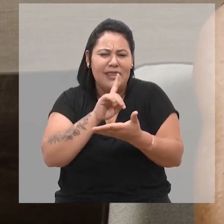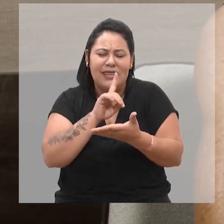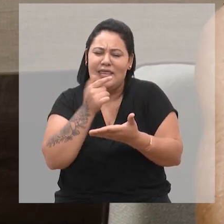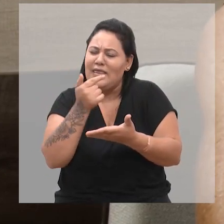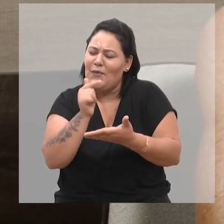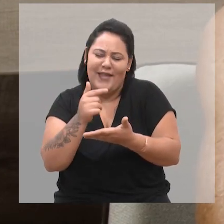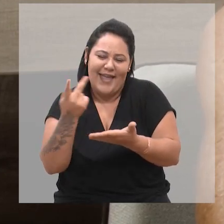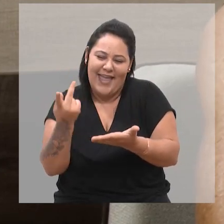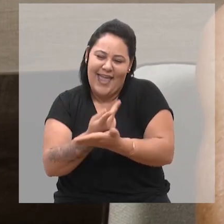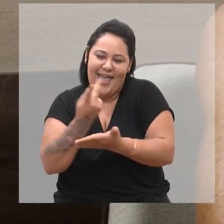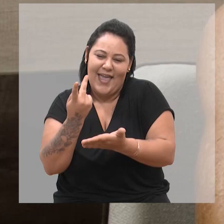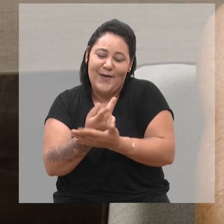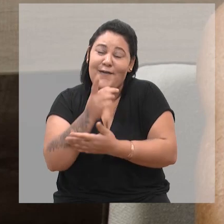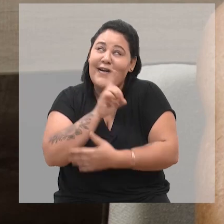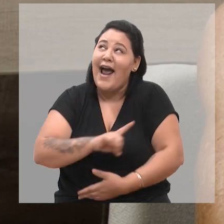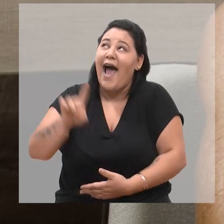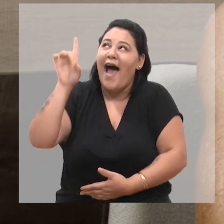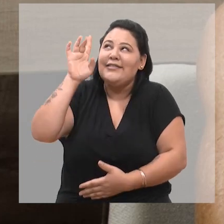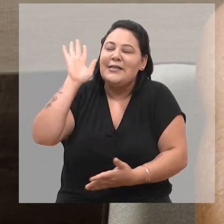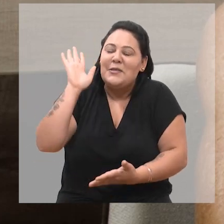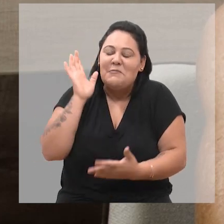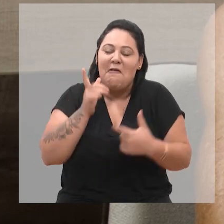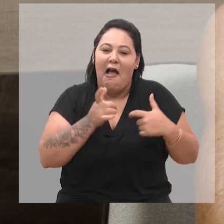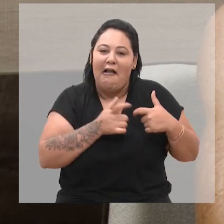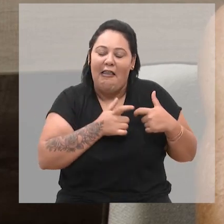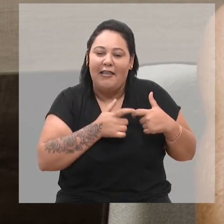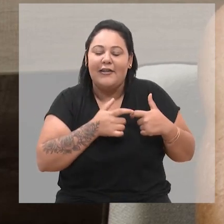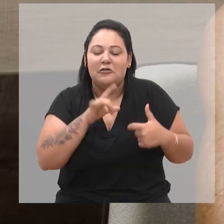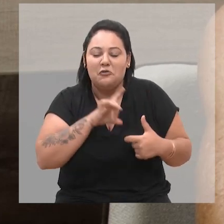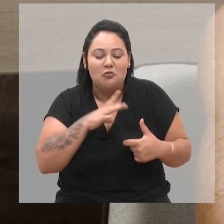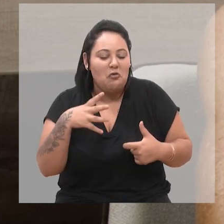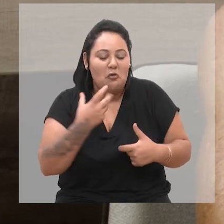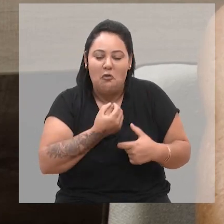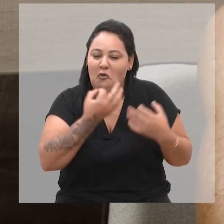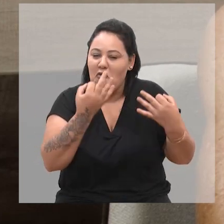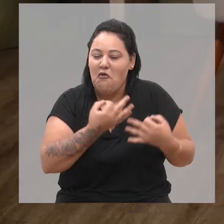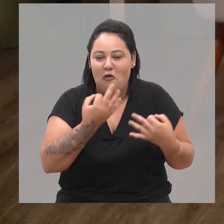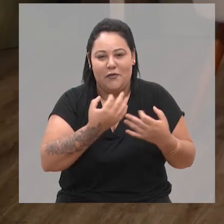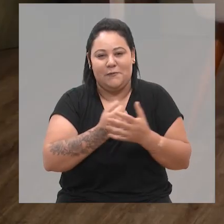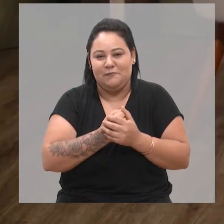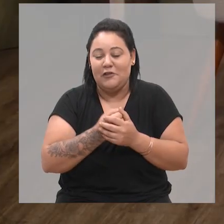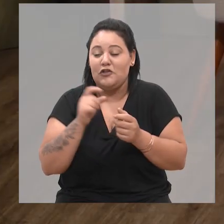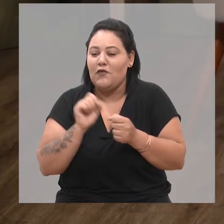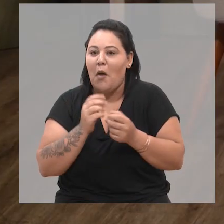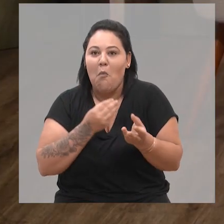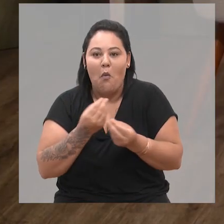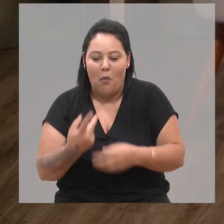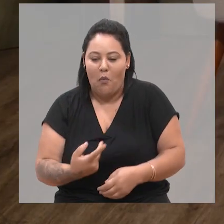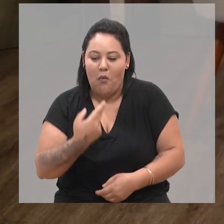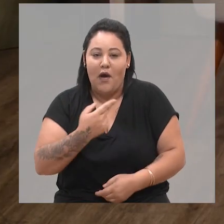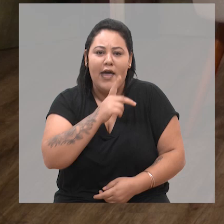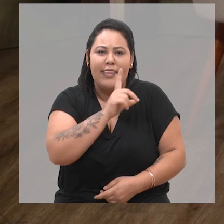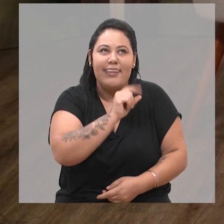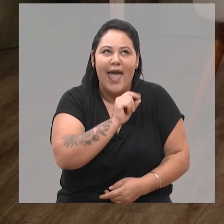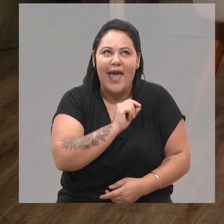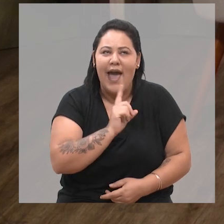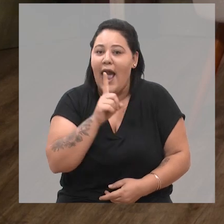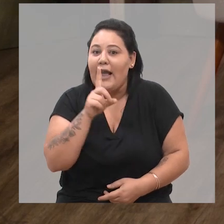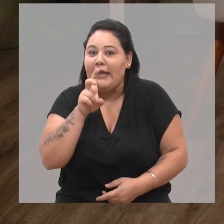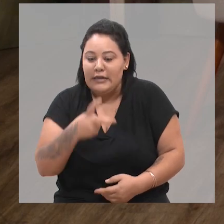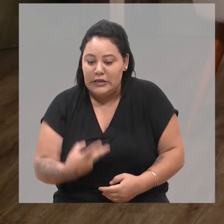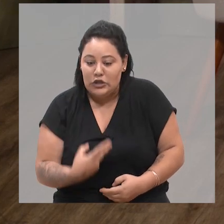lá na minha clínica. E a gente faz bastante mesmo. É de 10 a 15 todos os dias.